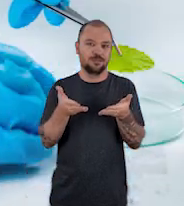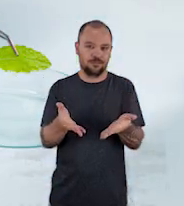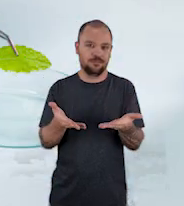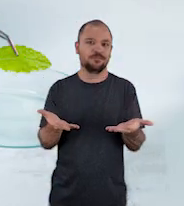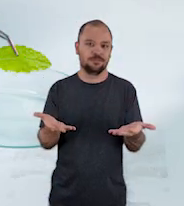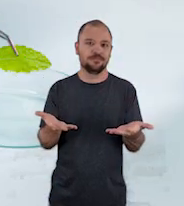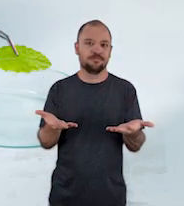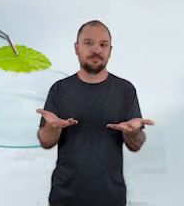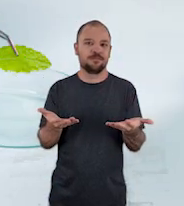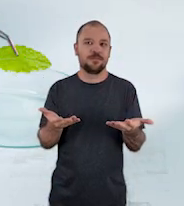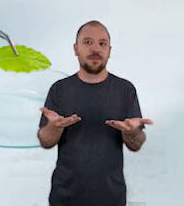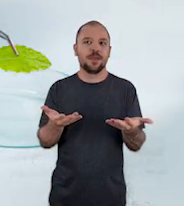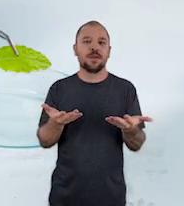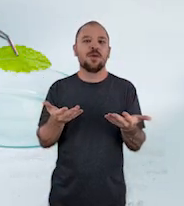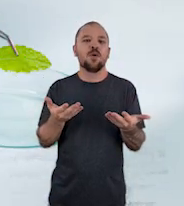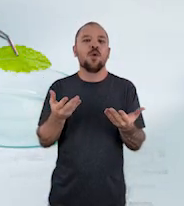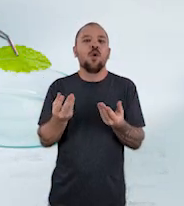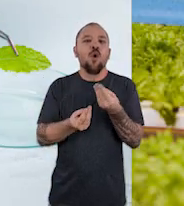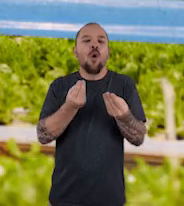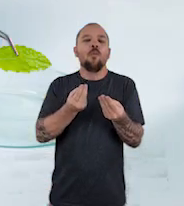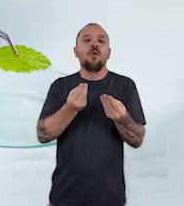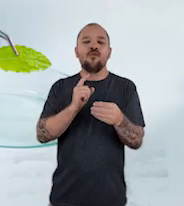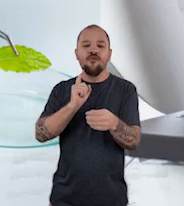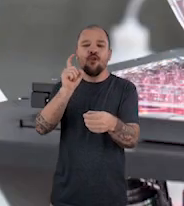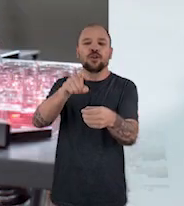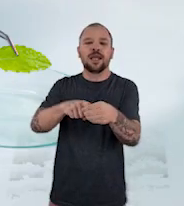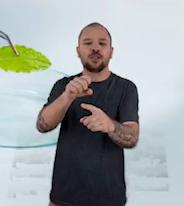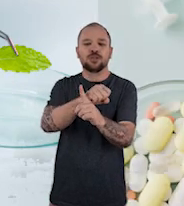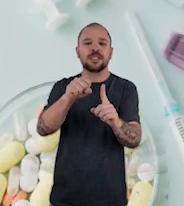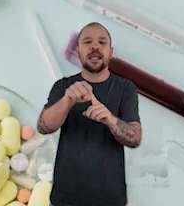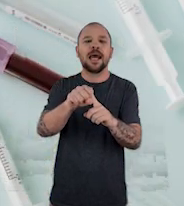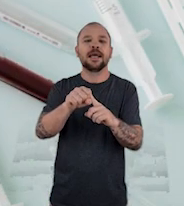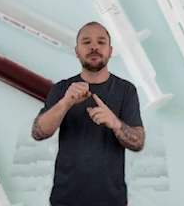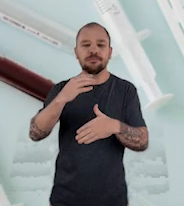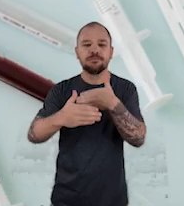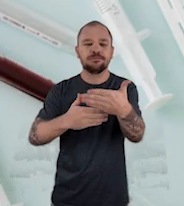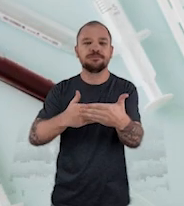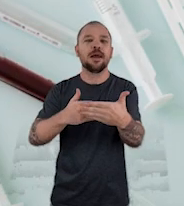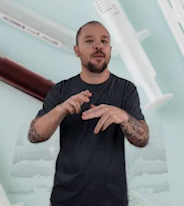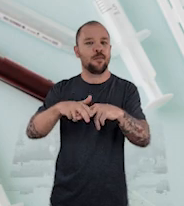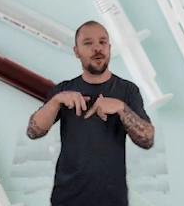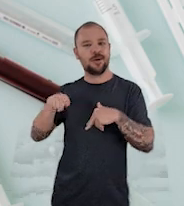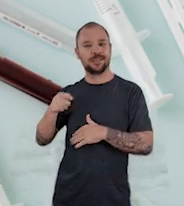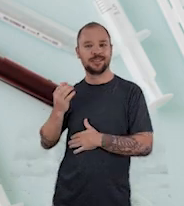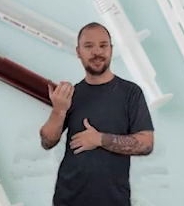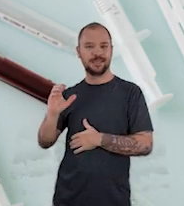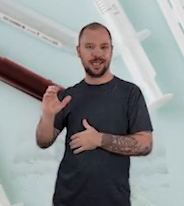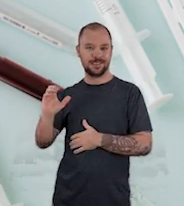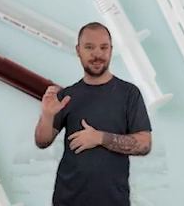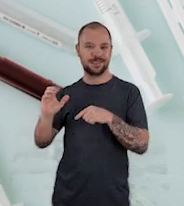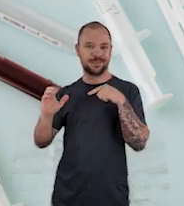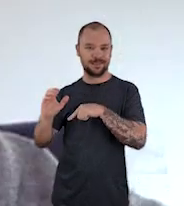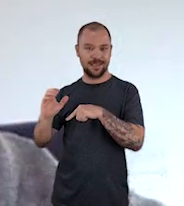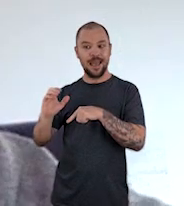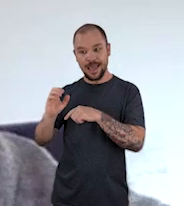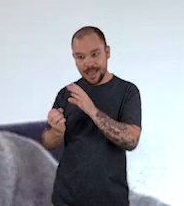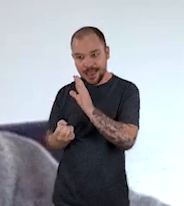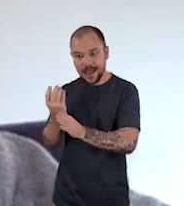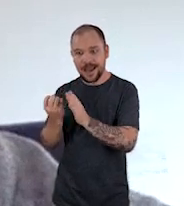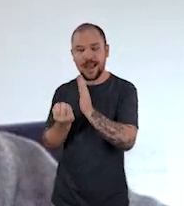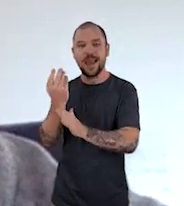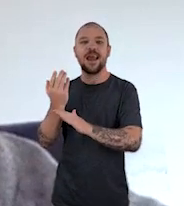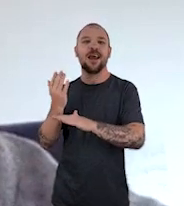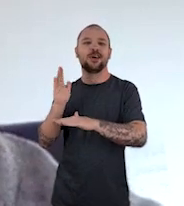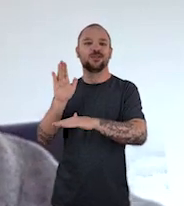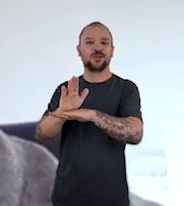tecnologia, quer dizer, esse retorno para a sociedade, desse investimento que é feito na